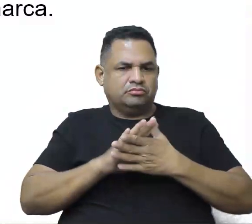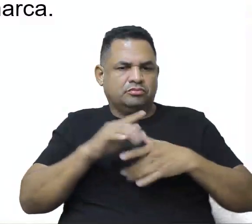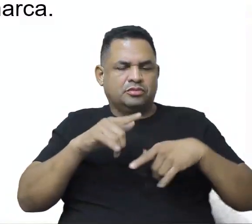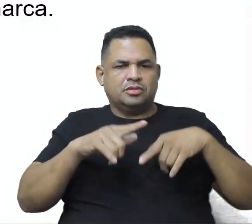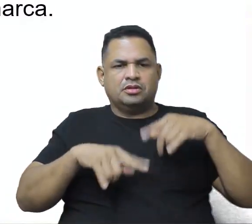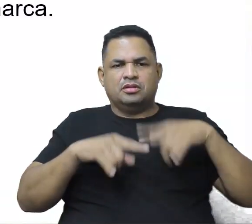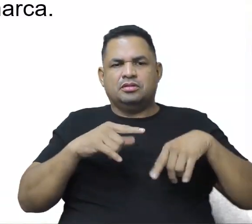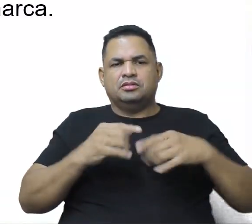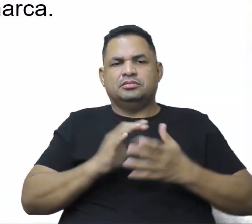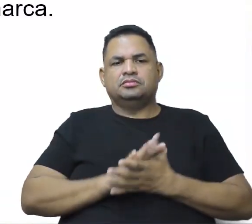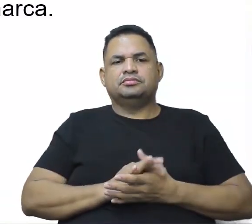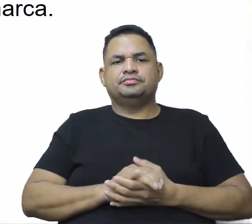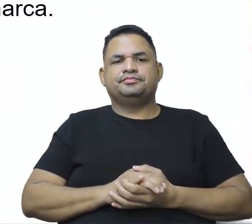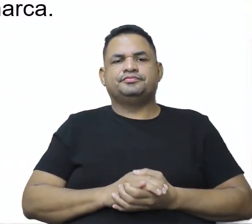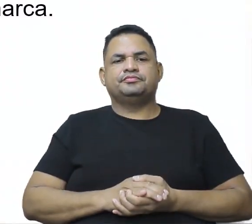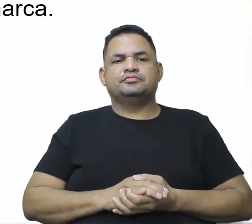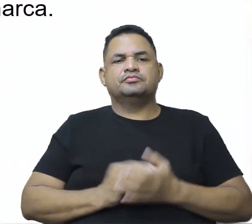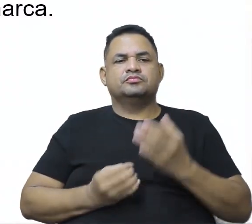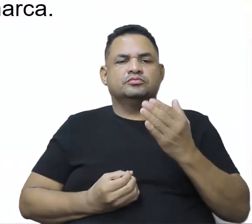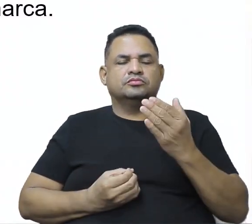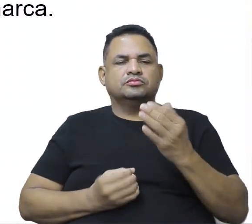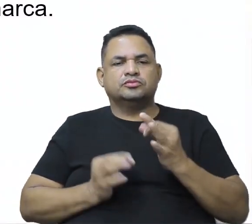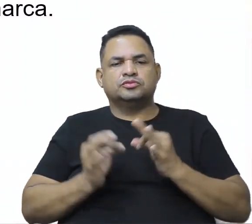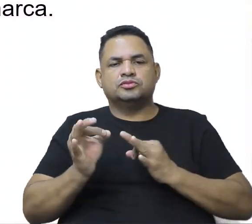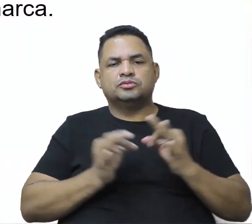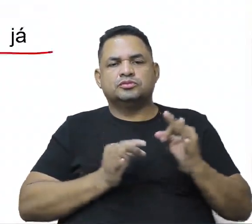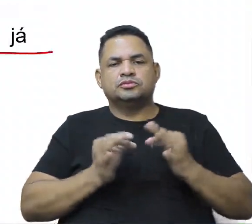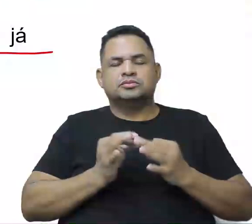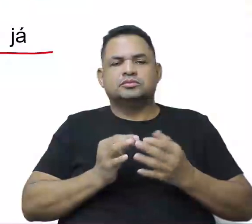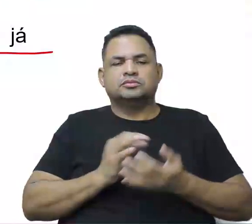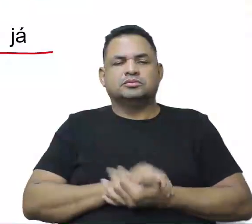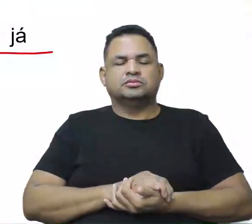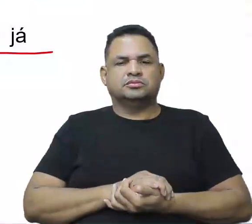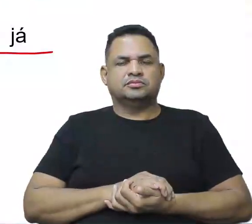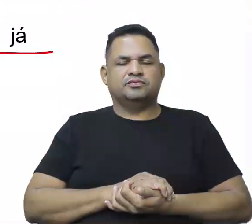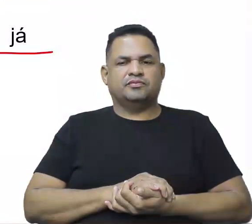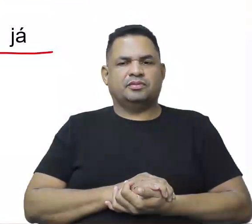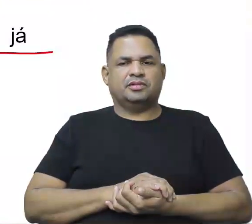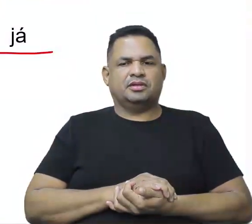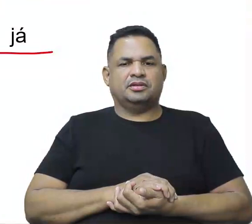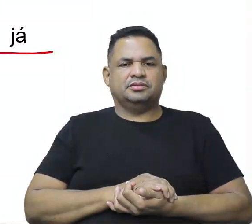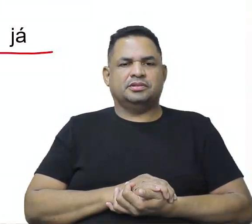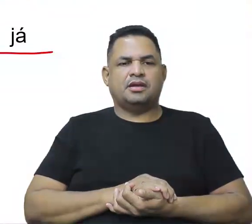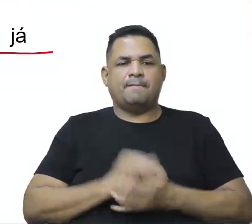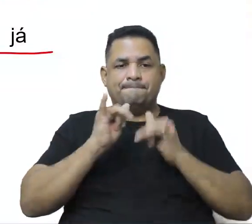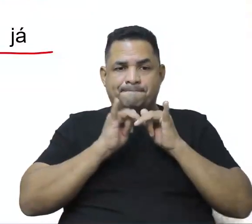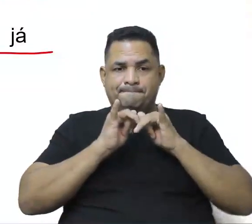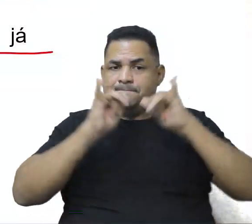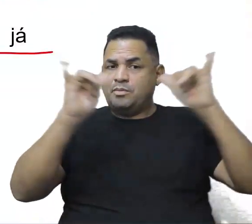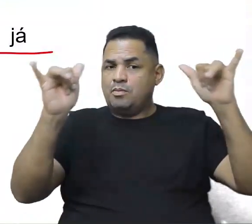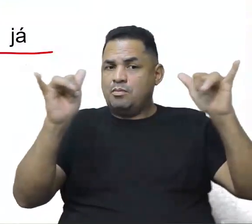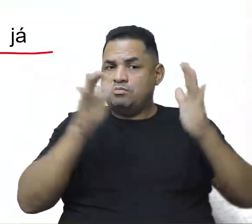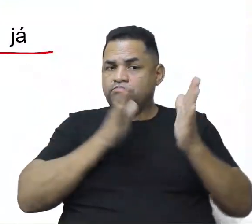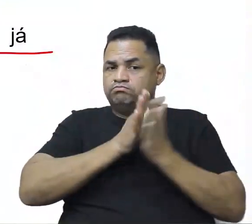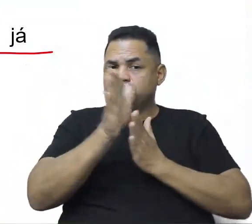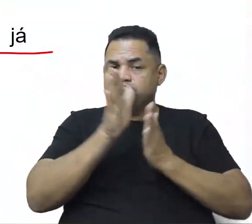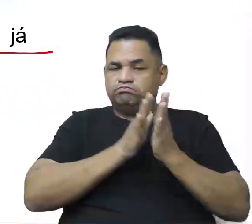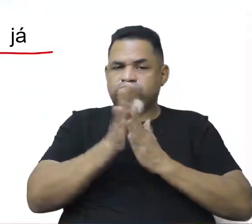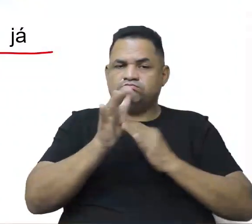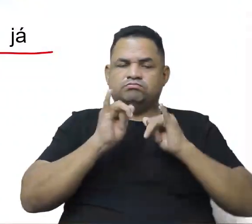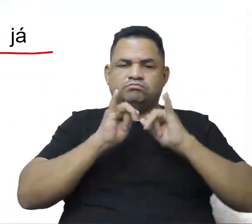Vamos lá. Criar as necessidades. A gente está falando especificamente da propaganda, né? Aqui,